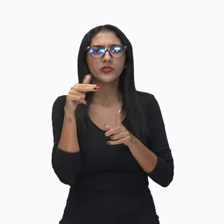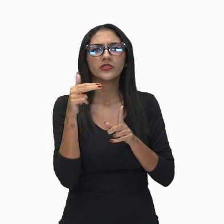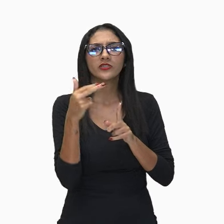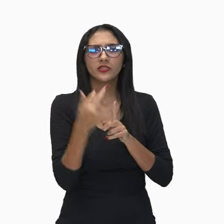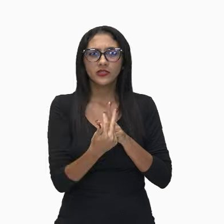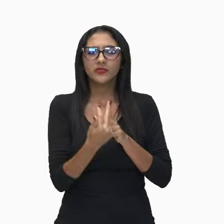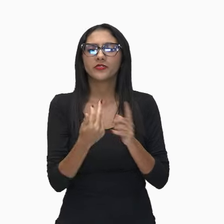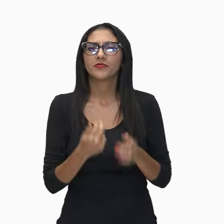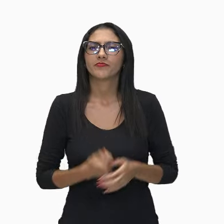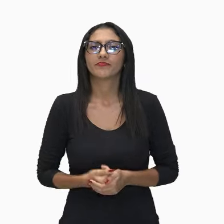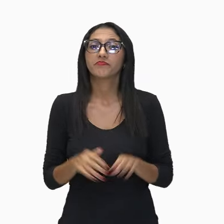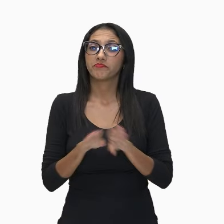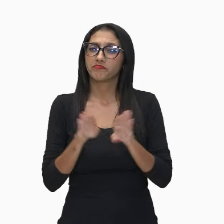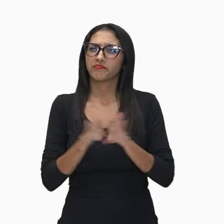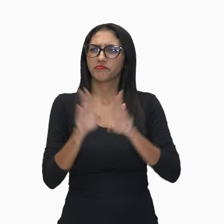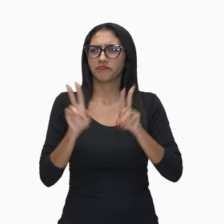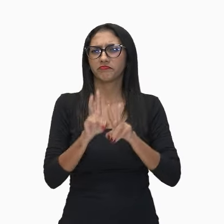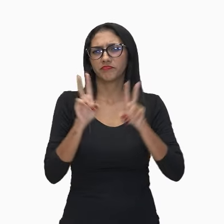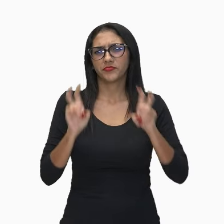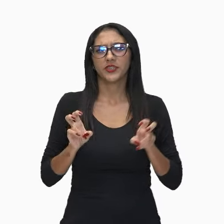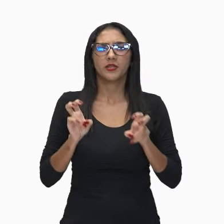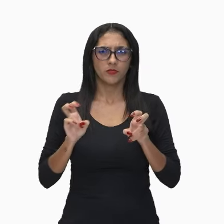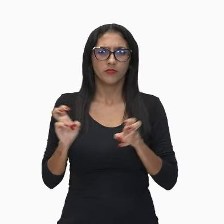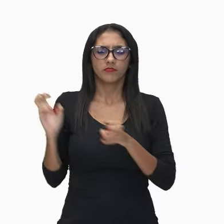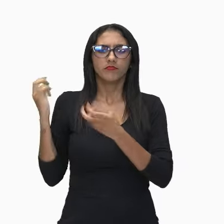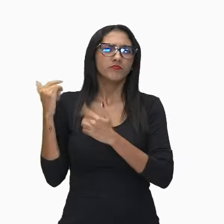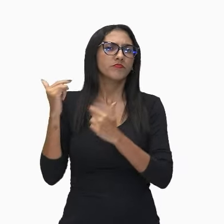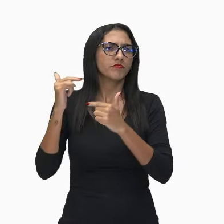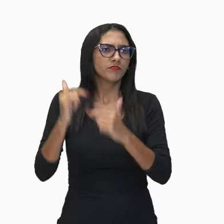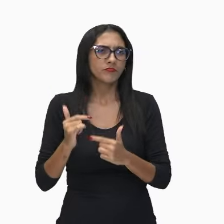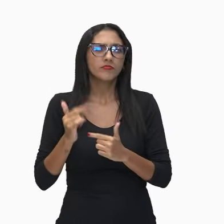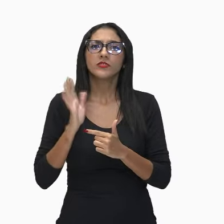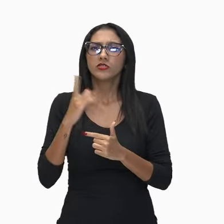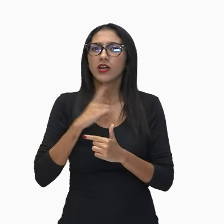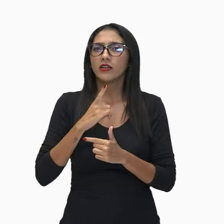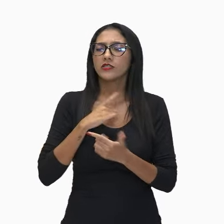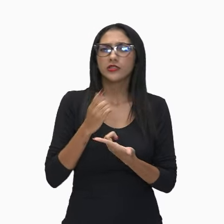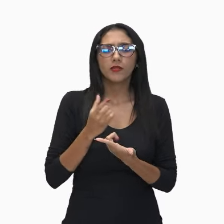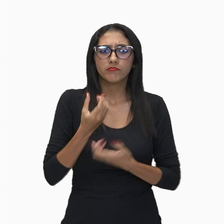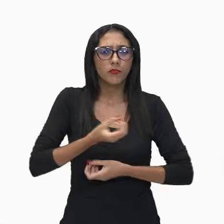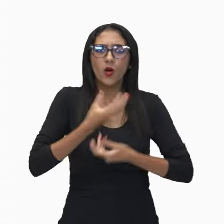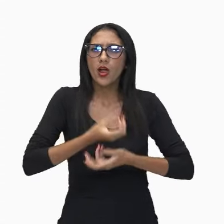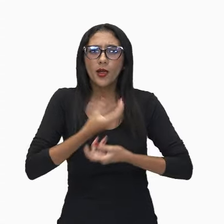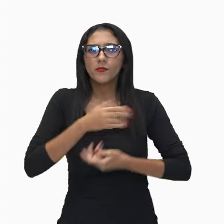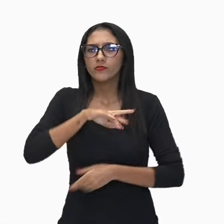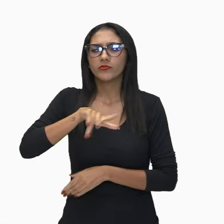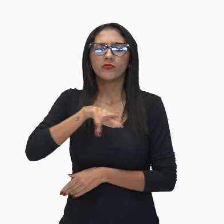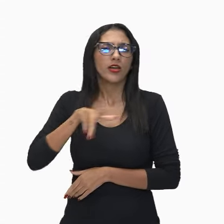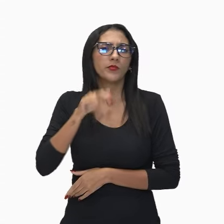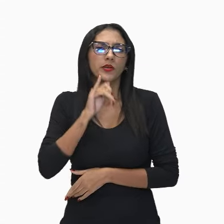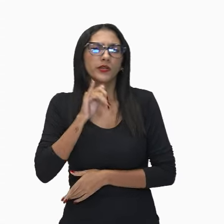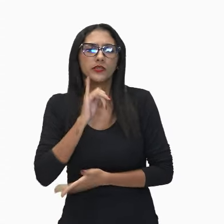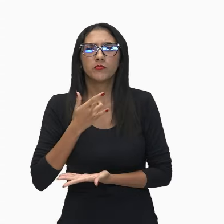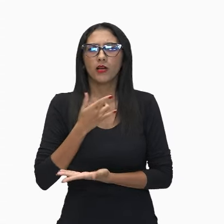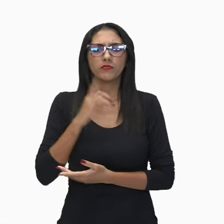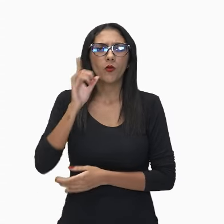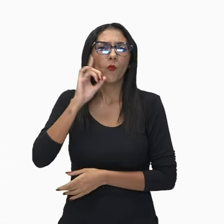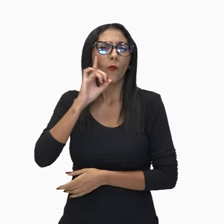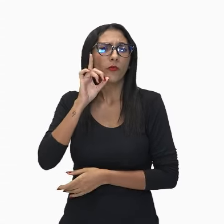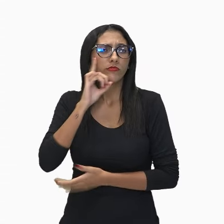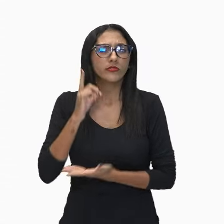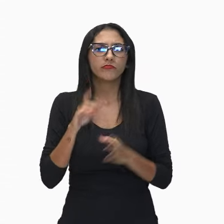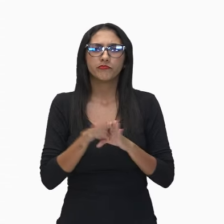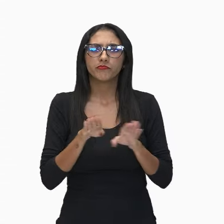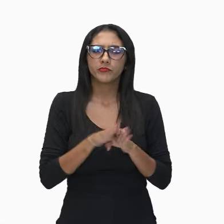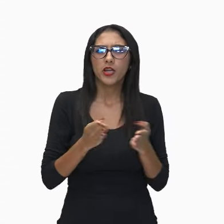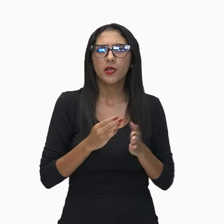abordagem de temáticas tradicionalmente consideradas não poéticas, como a questão do cotidiano, o uso de